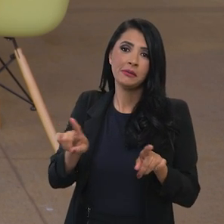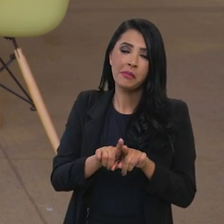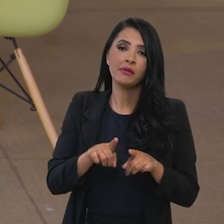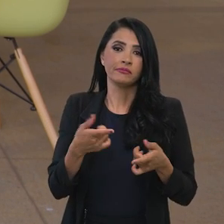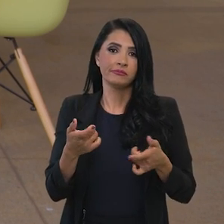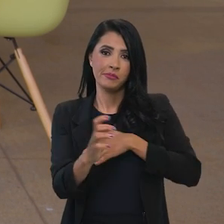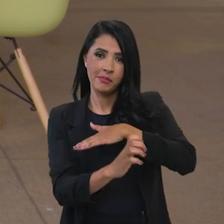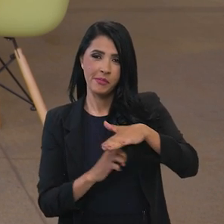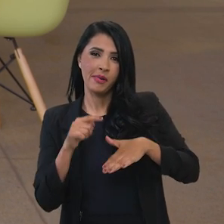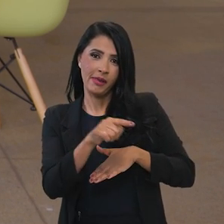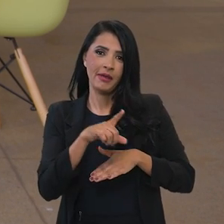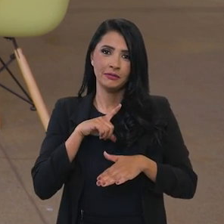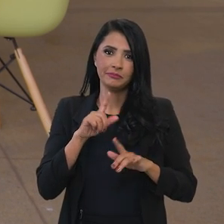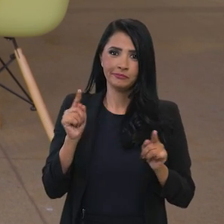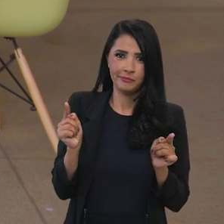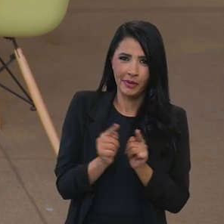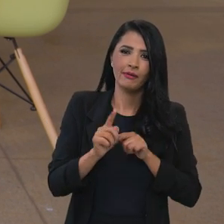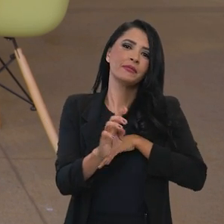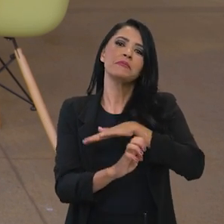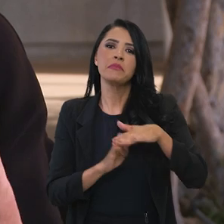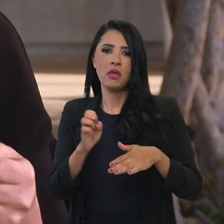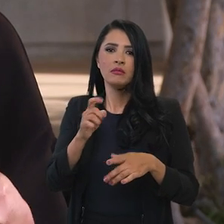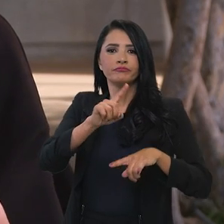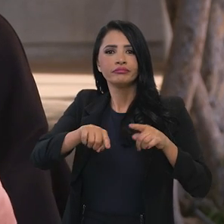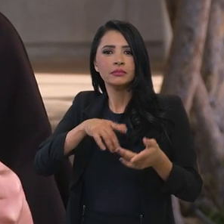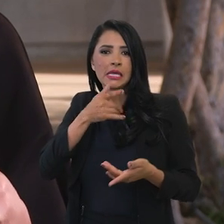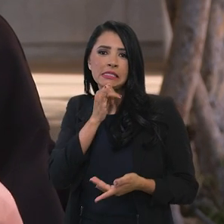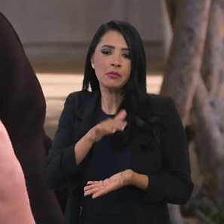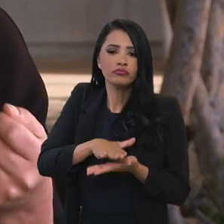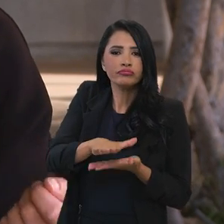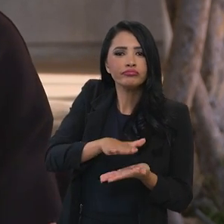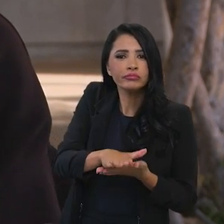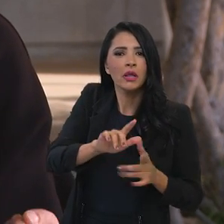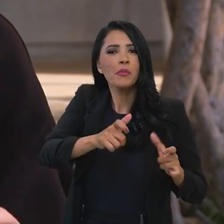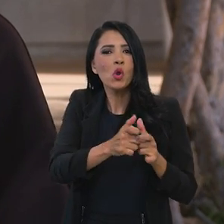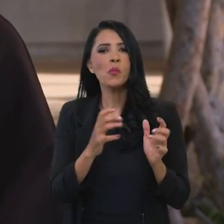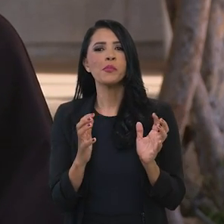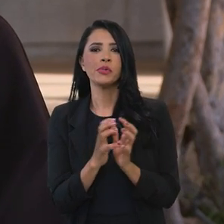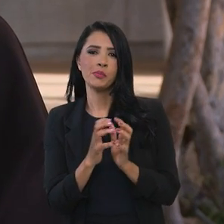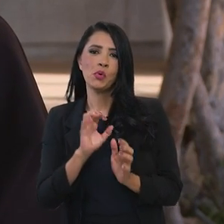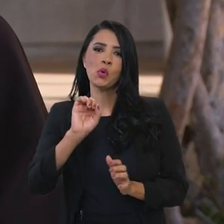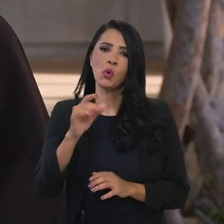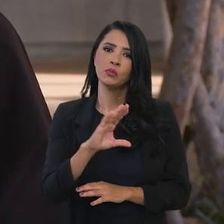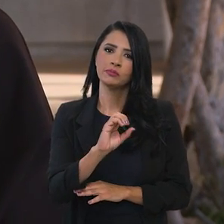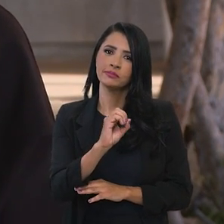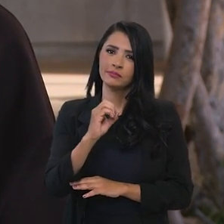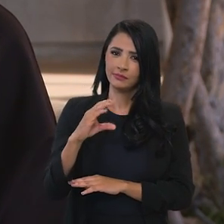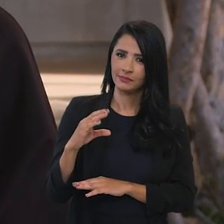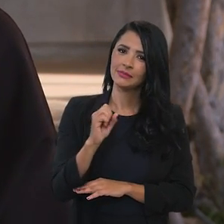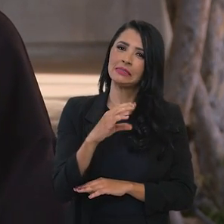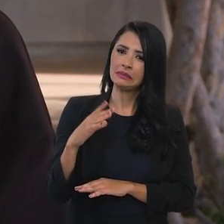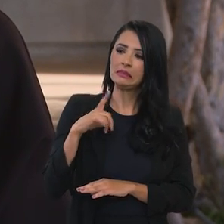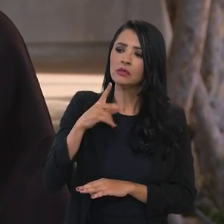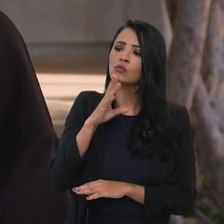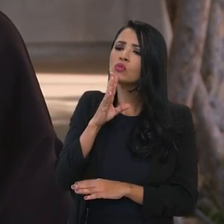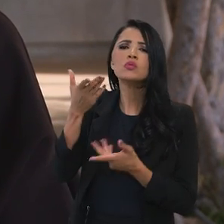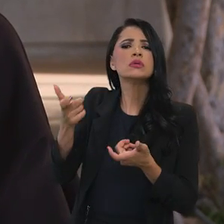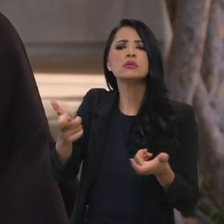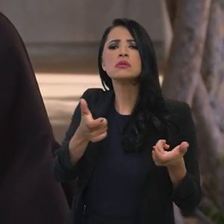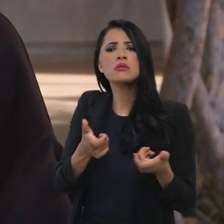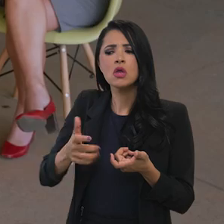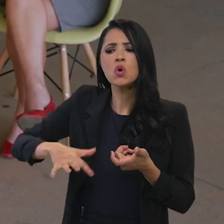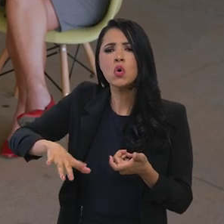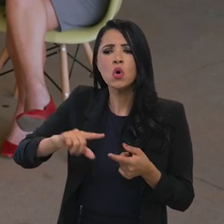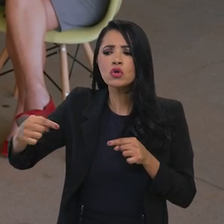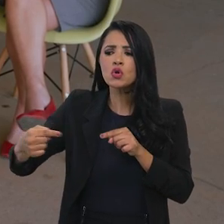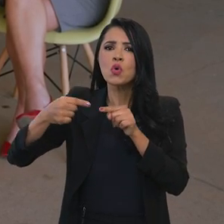produto que ela exporta, se o produto que ela exporta atende às exigências técnicas do mercado de destino, como é possível vender, por exemplo,